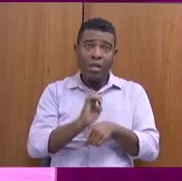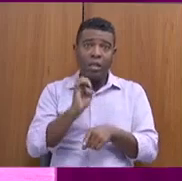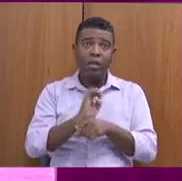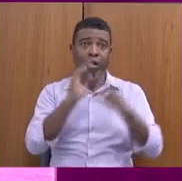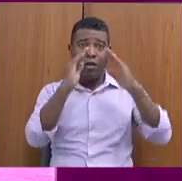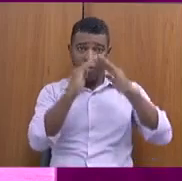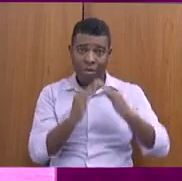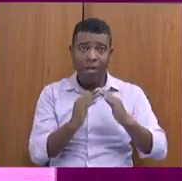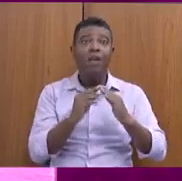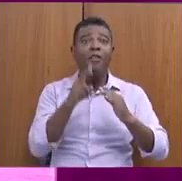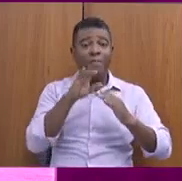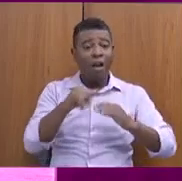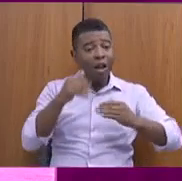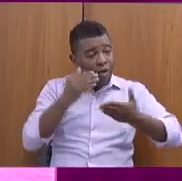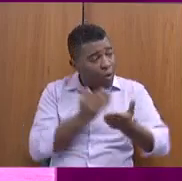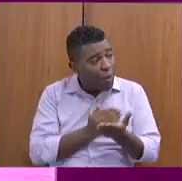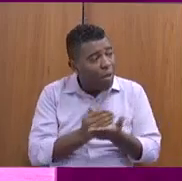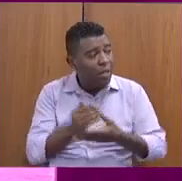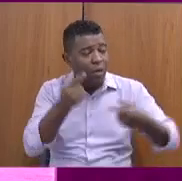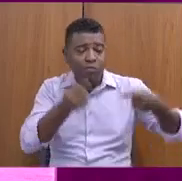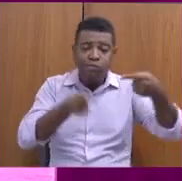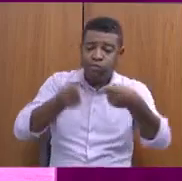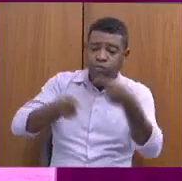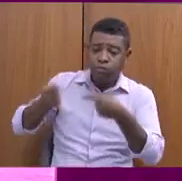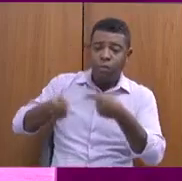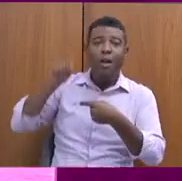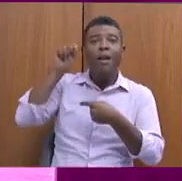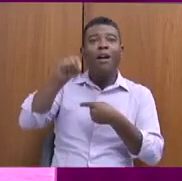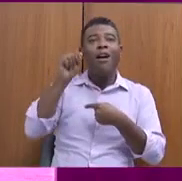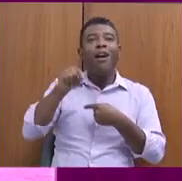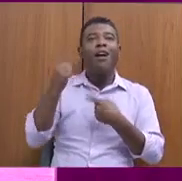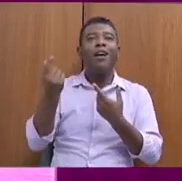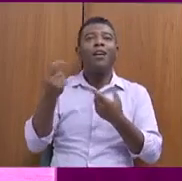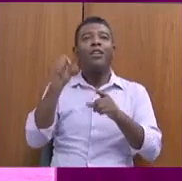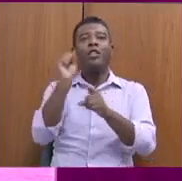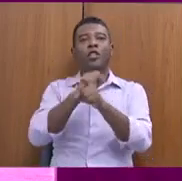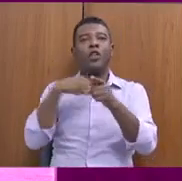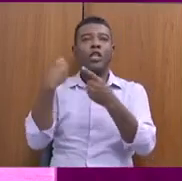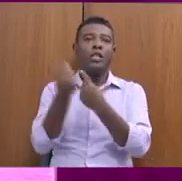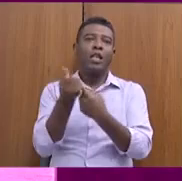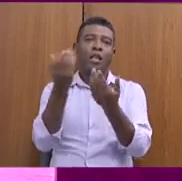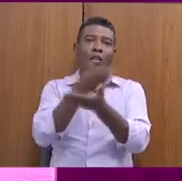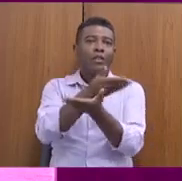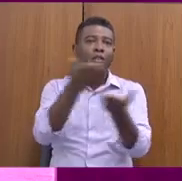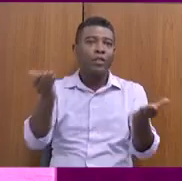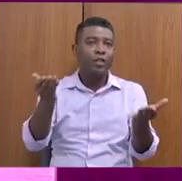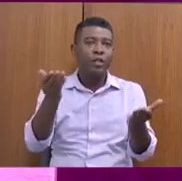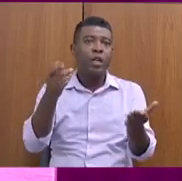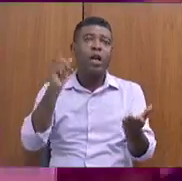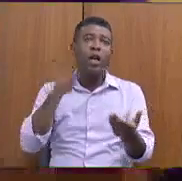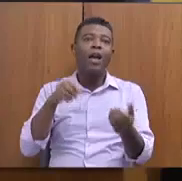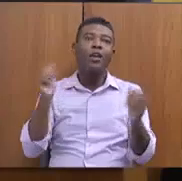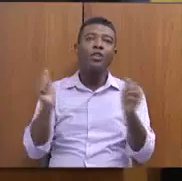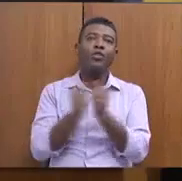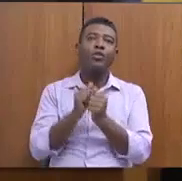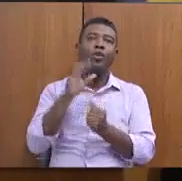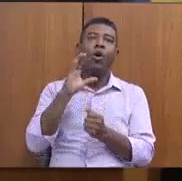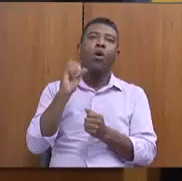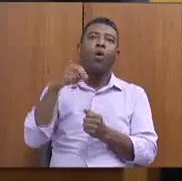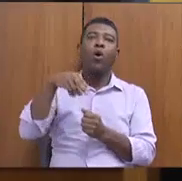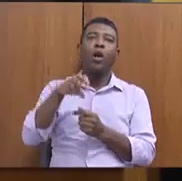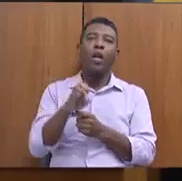com a sociedade civil, antes de encaminhar ao Conedru, que hoje ela é o conselho responsável de